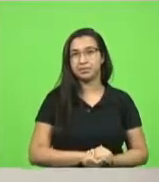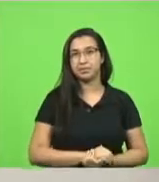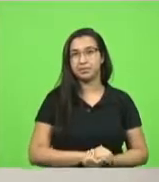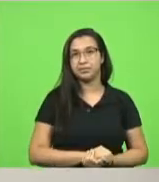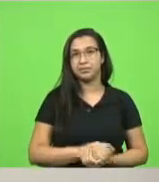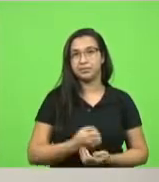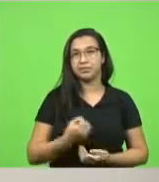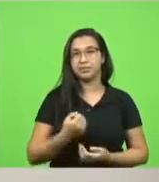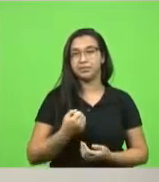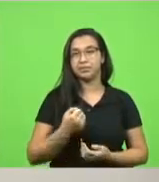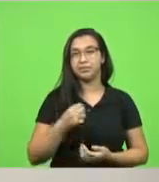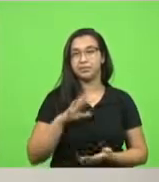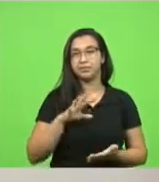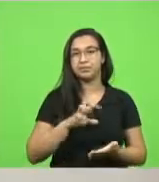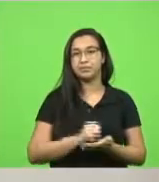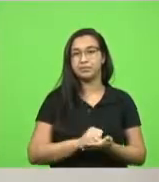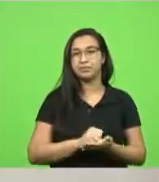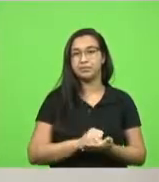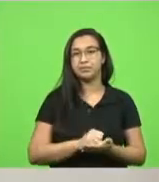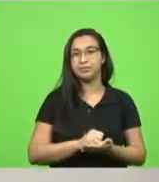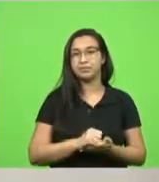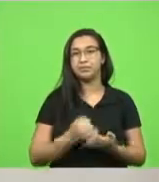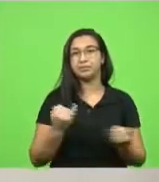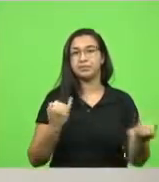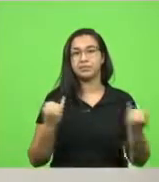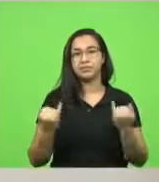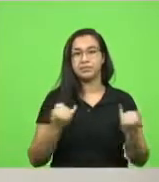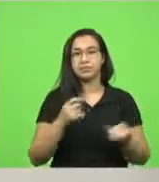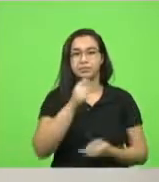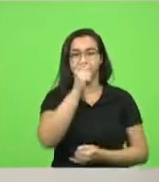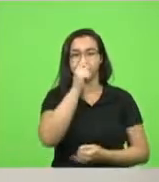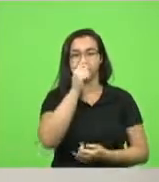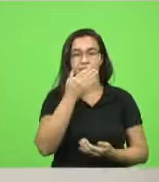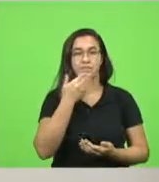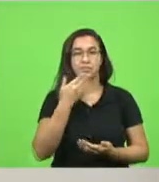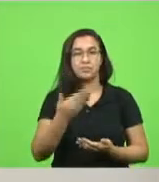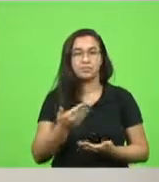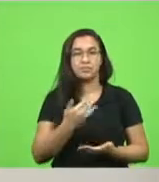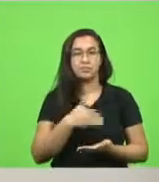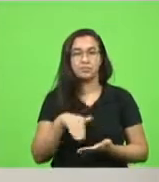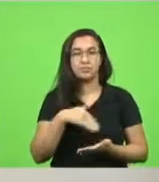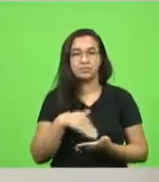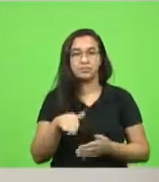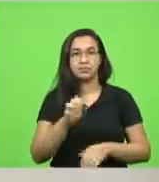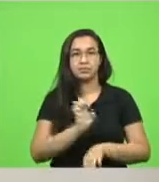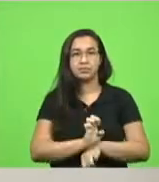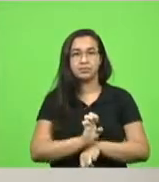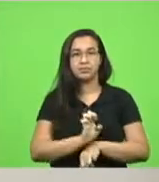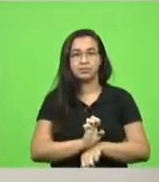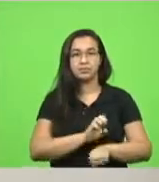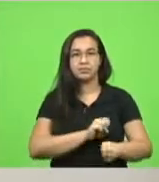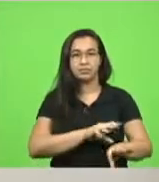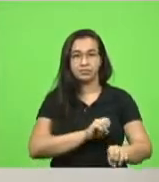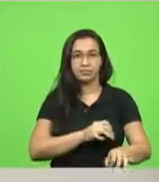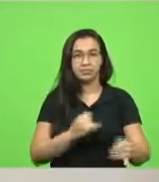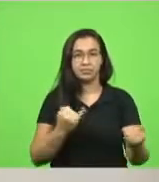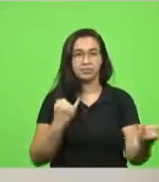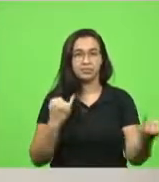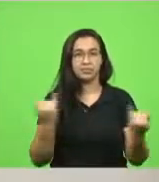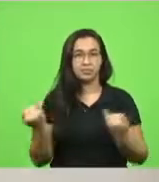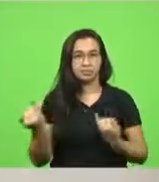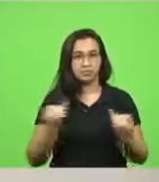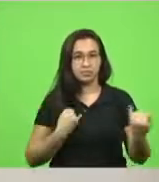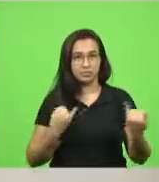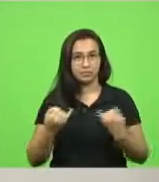Pedido de informação 78. Deputado João Amin. Solicitando ao secretário de Estado da Educação informações acerca da